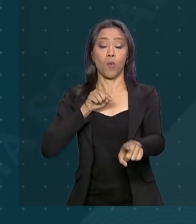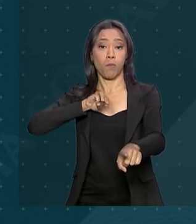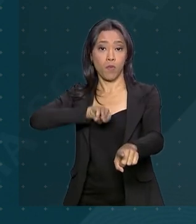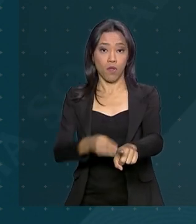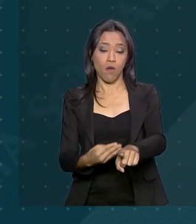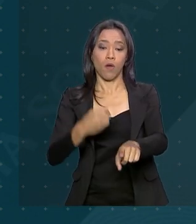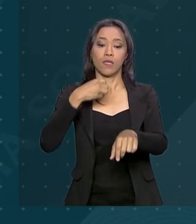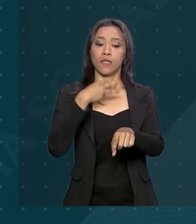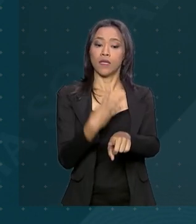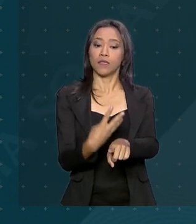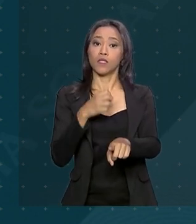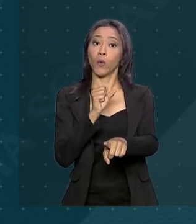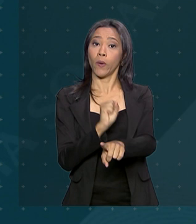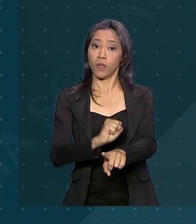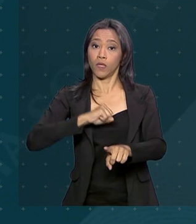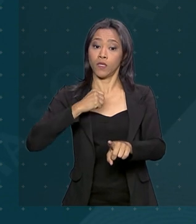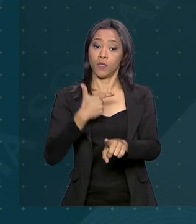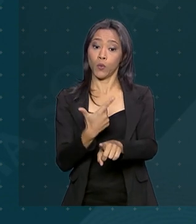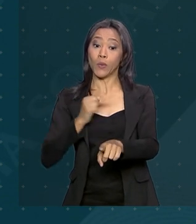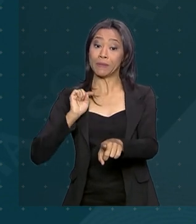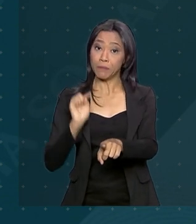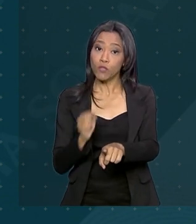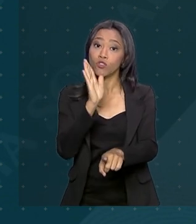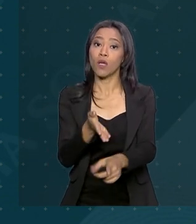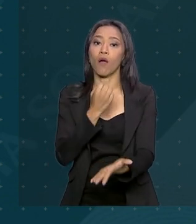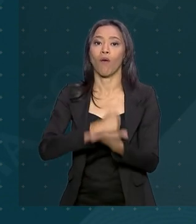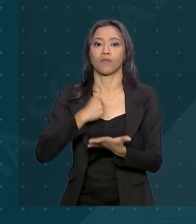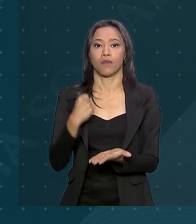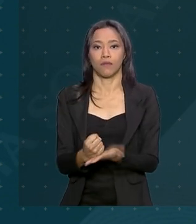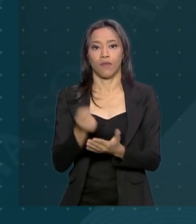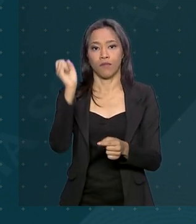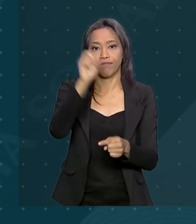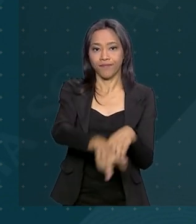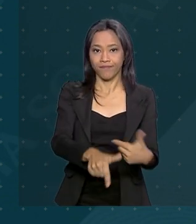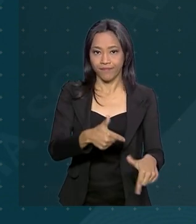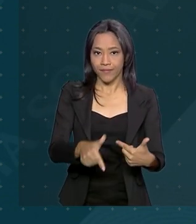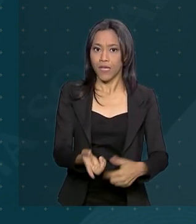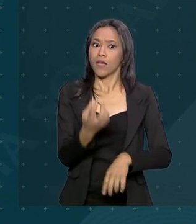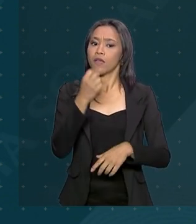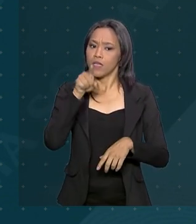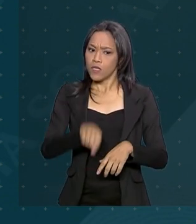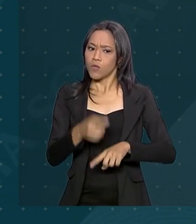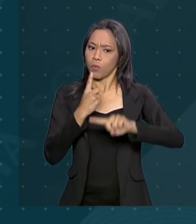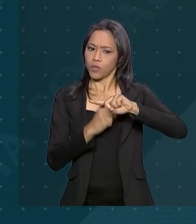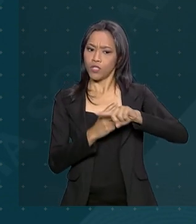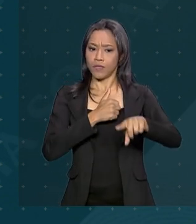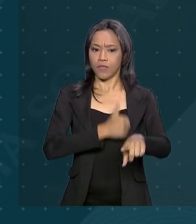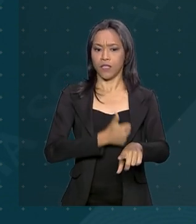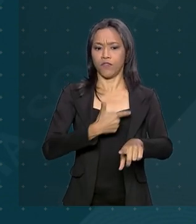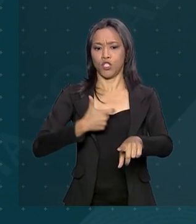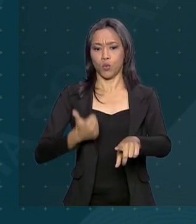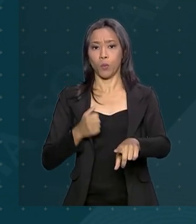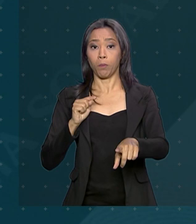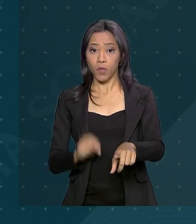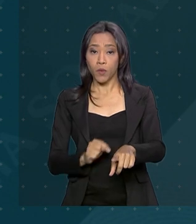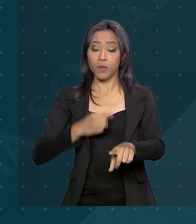382 mil foram contratadas. Girando o saldo positivo de 121 mil